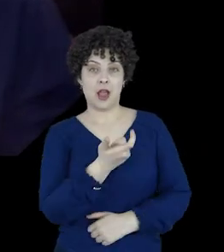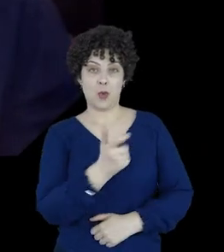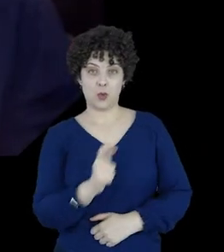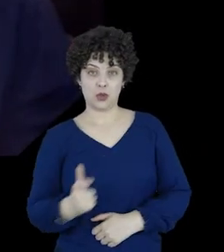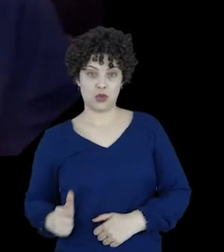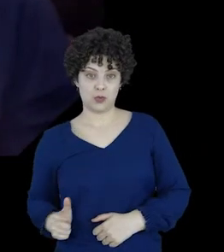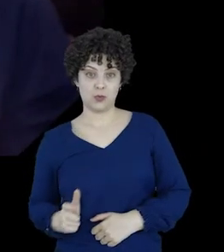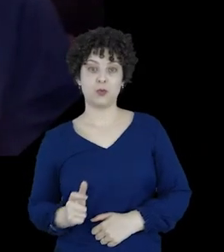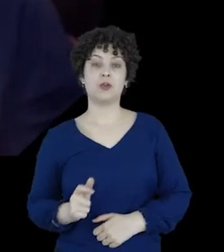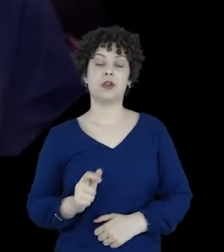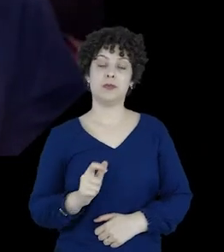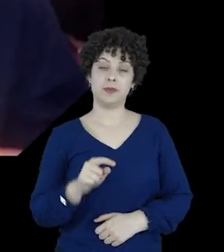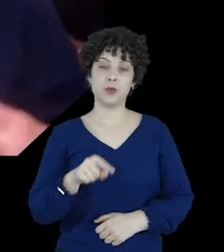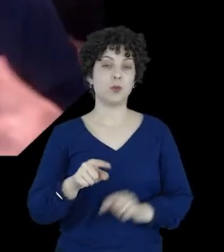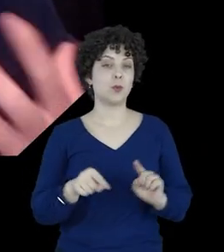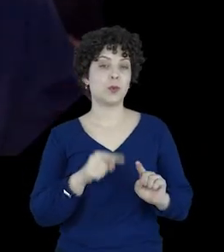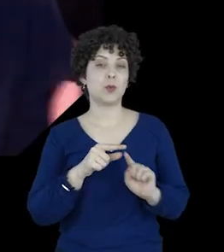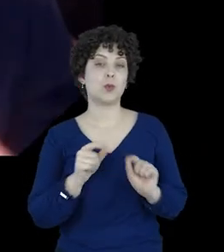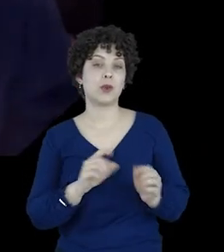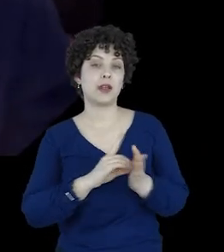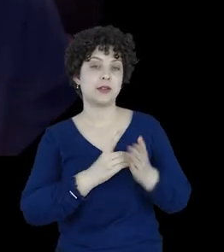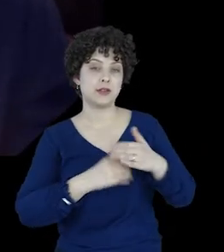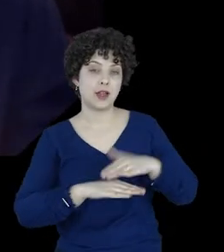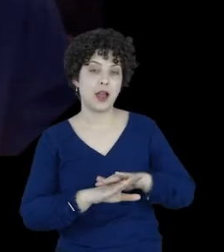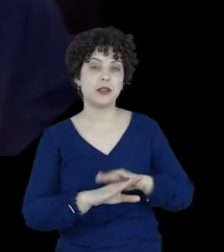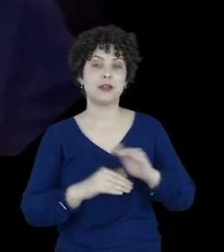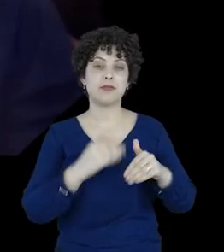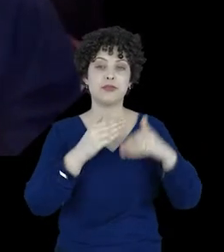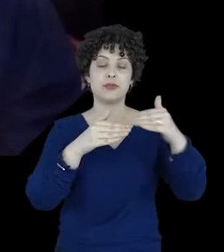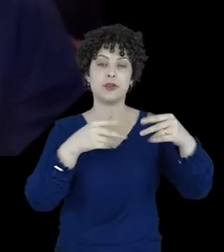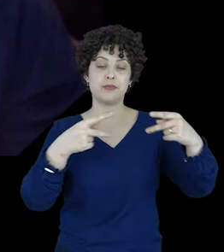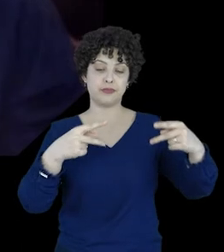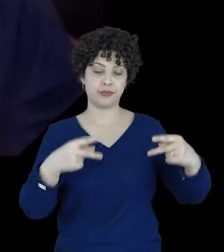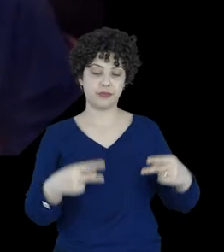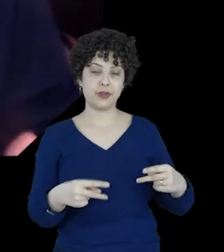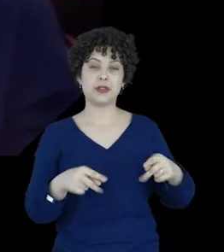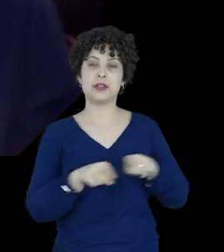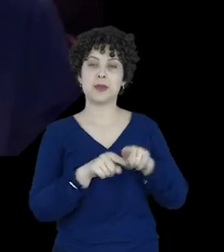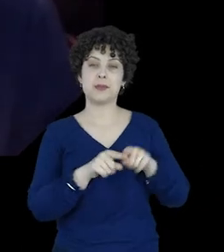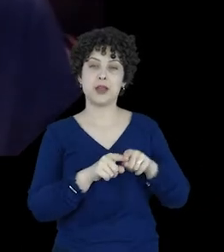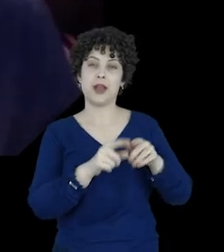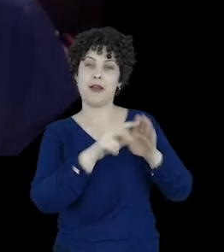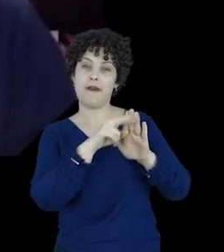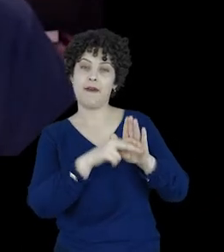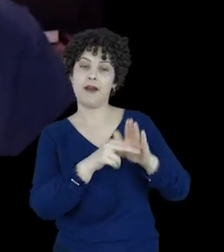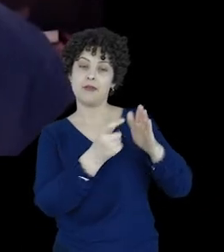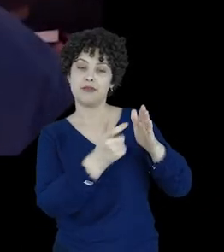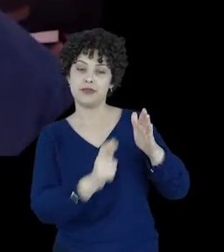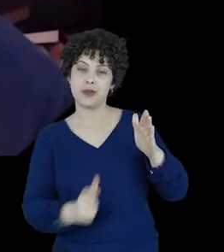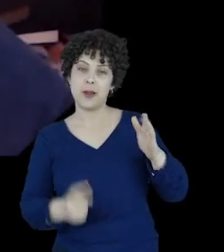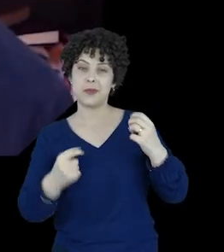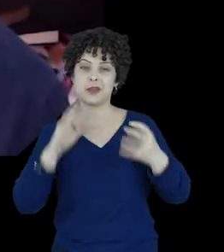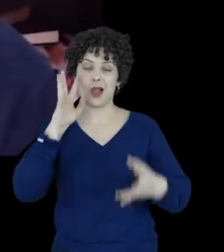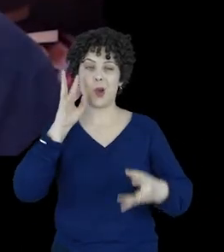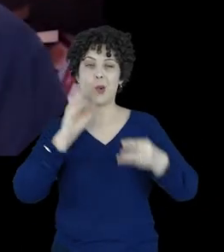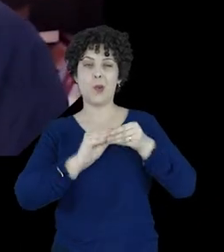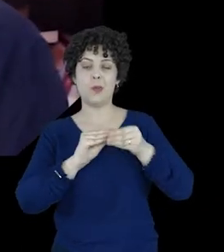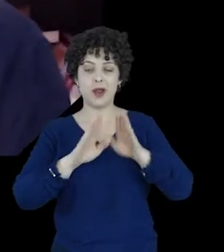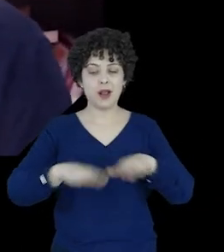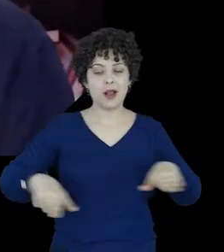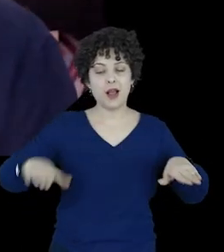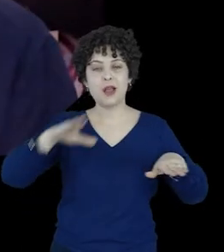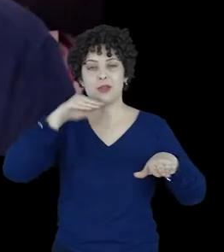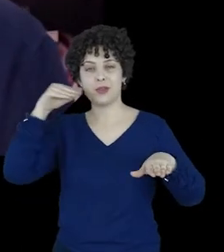a ética dos algoritmos, no sentido de que o design e o desenvolvimento dos algoritmos sempre deve ser compreensível para